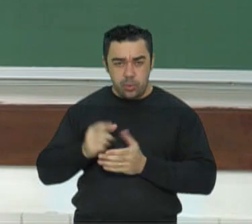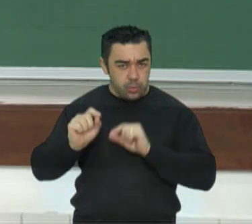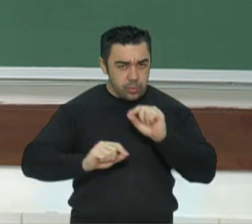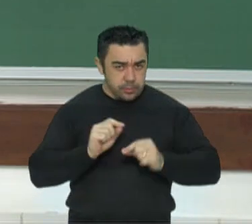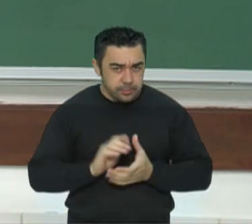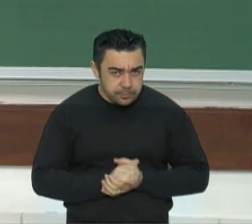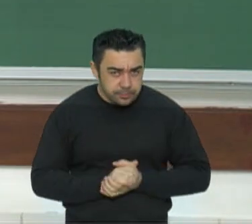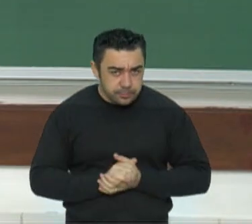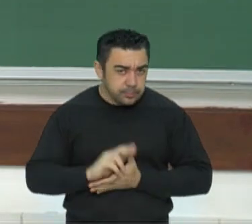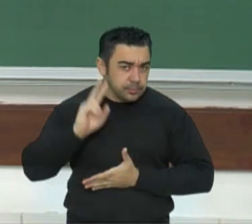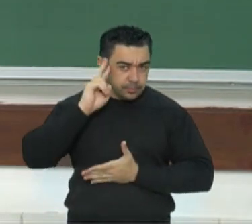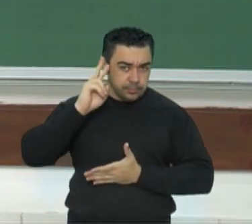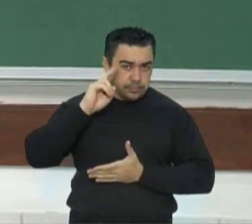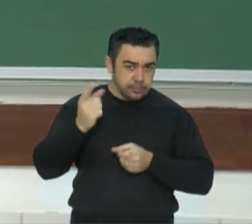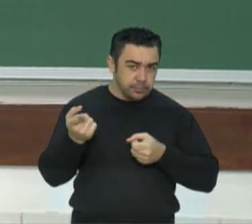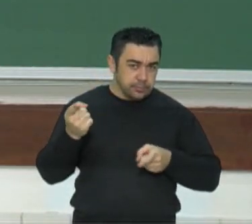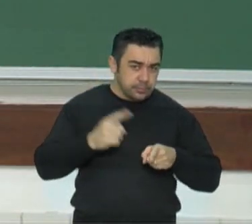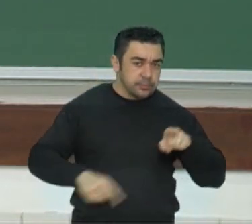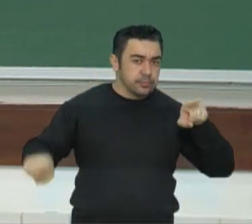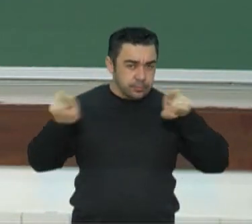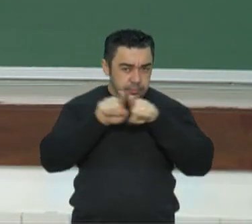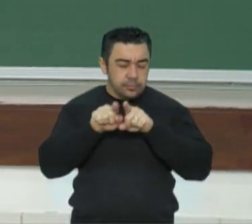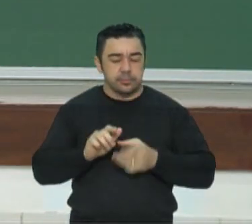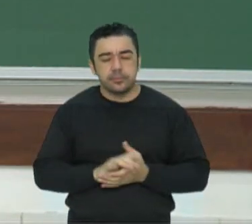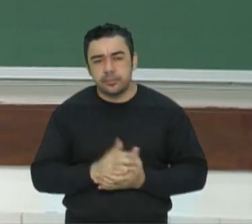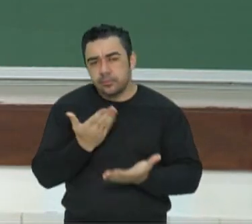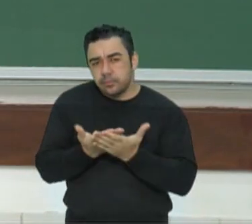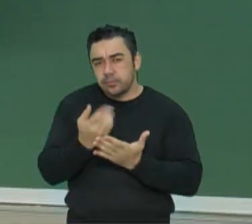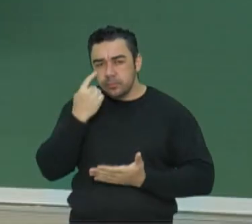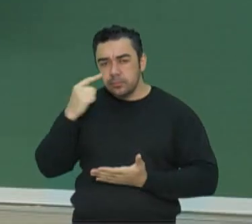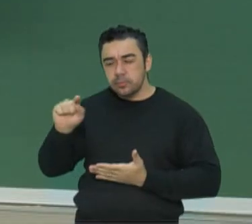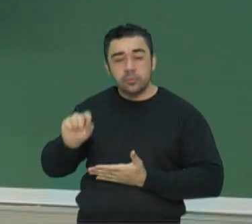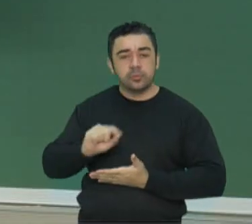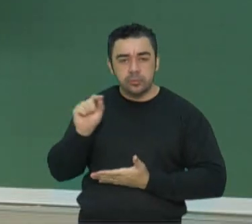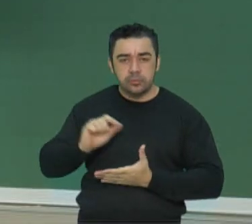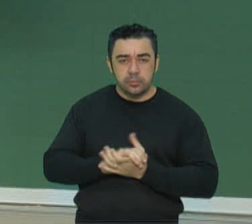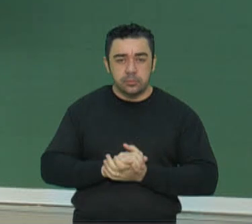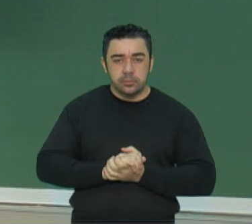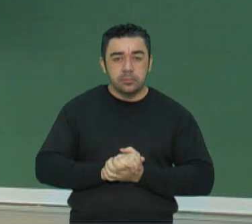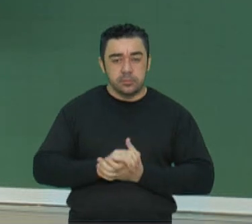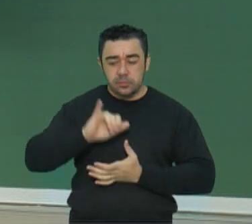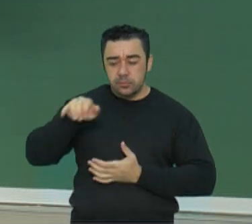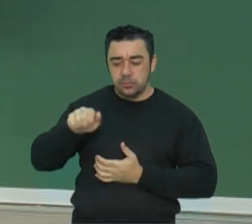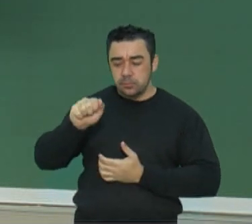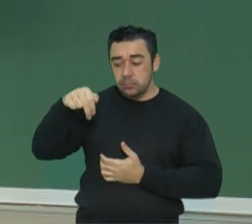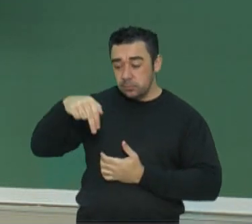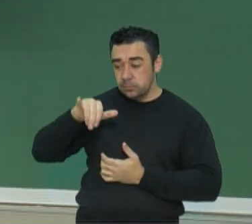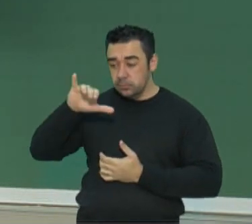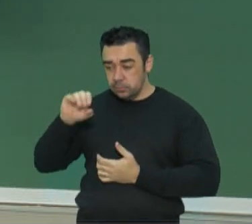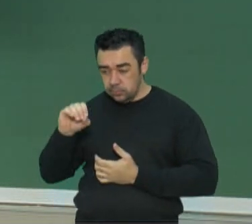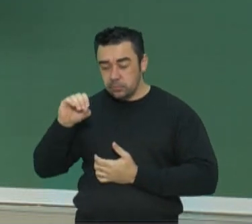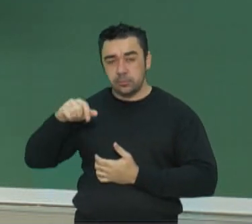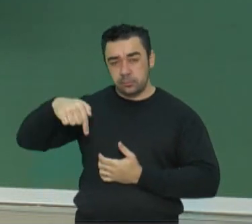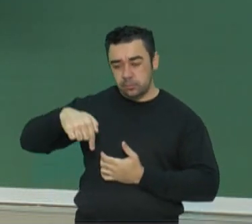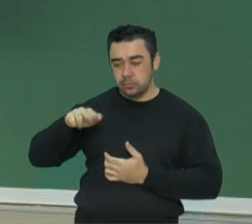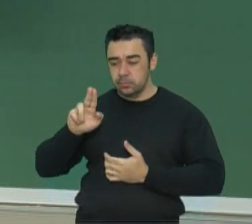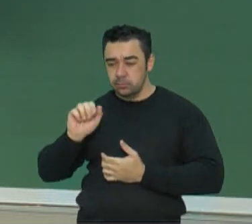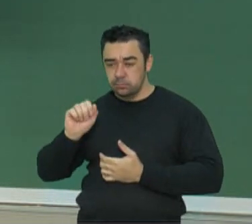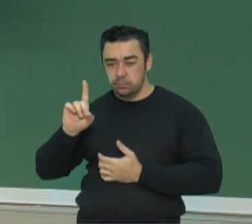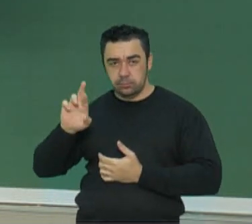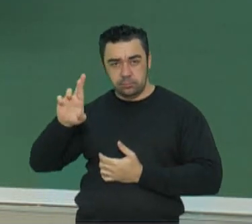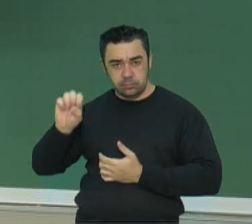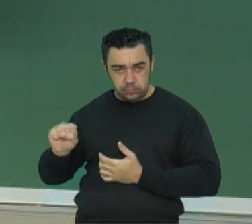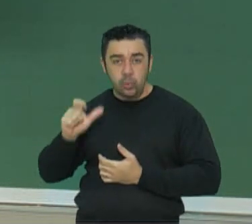Vamos relembrar bem rapidinho. Na última aula, você viu que Jânio Quadros foi eleito presidente do